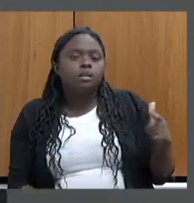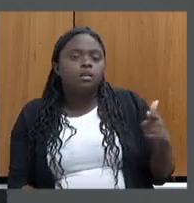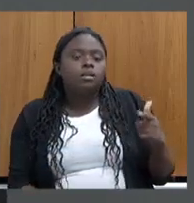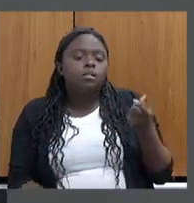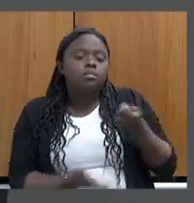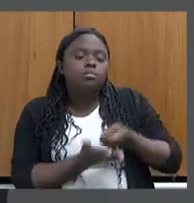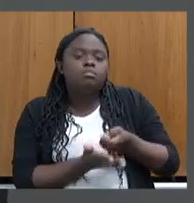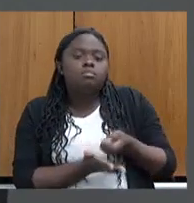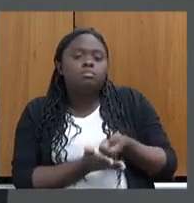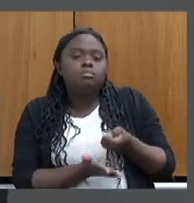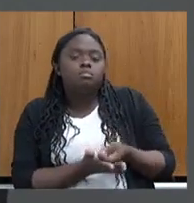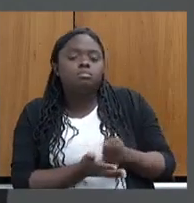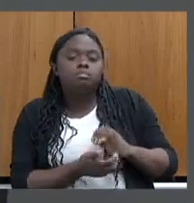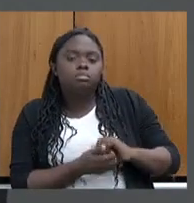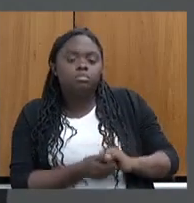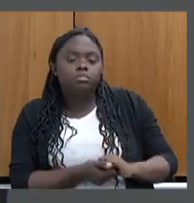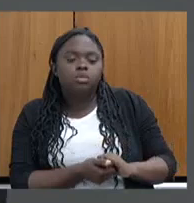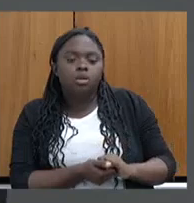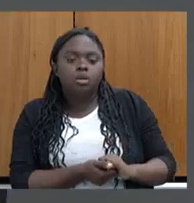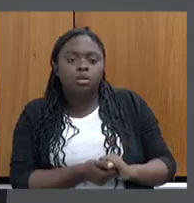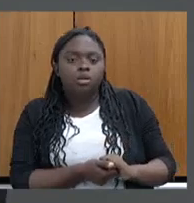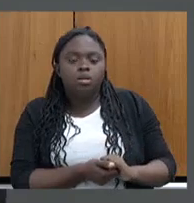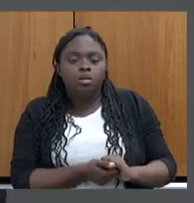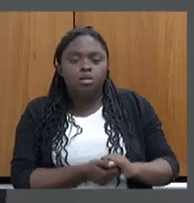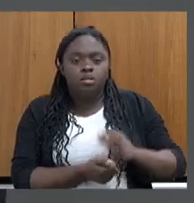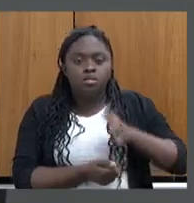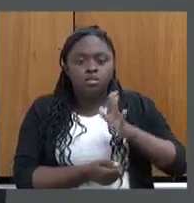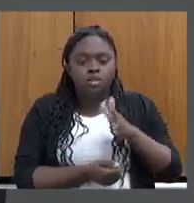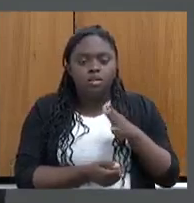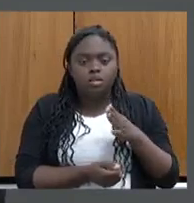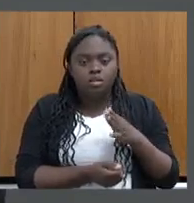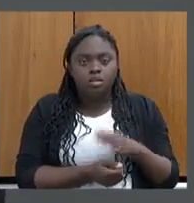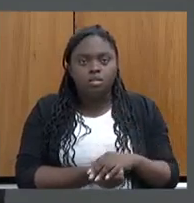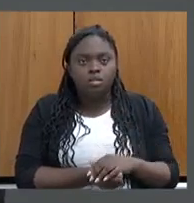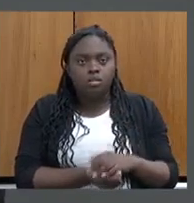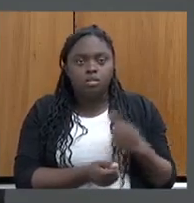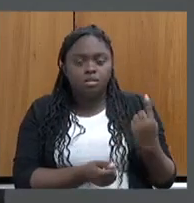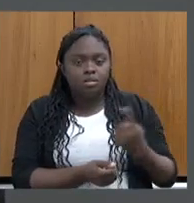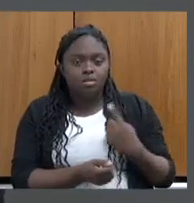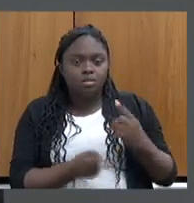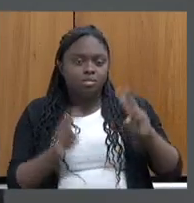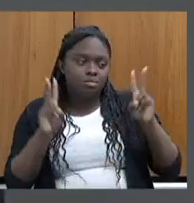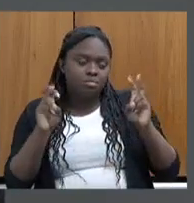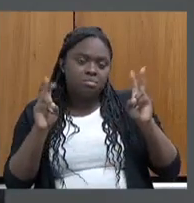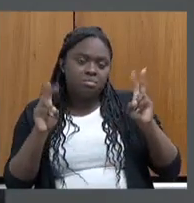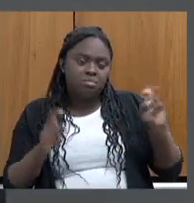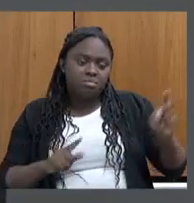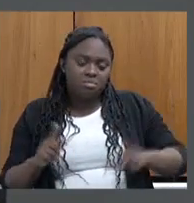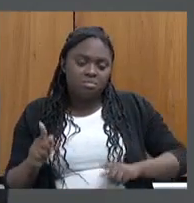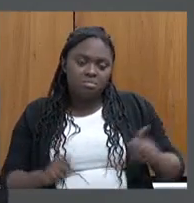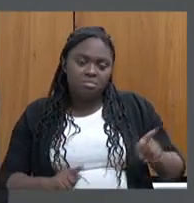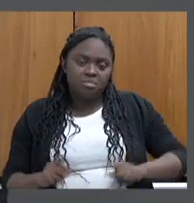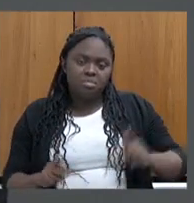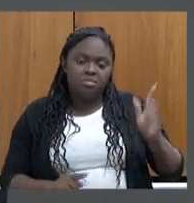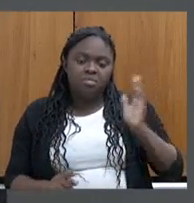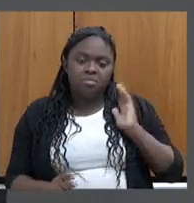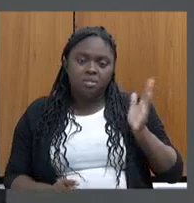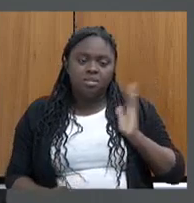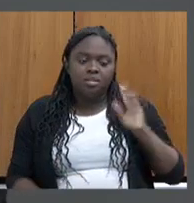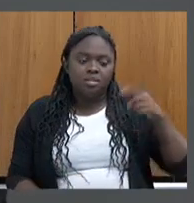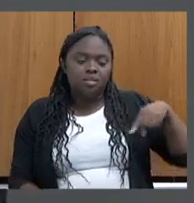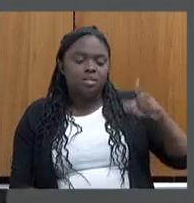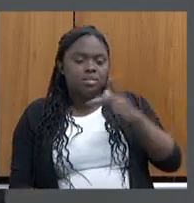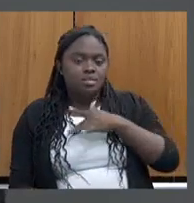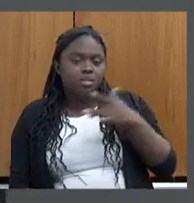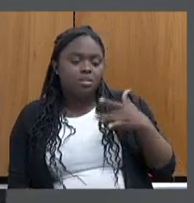obrigatórios de cumprimento, já que a nossa prima rica, vamos assim dizer, saúde e educação têm os seus índices